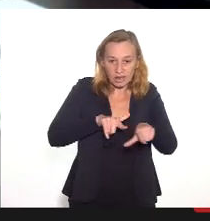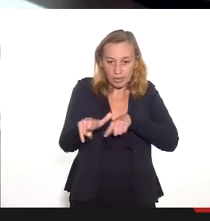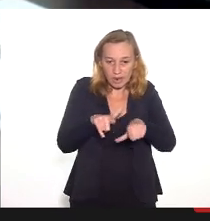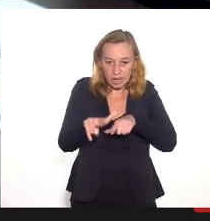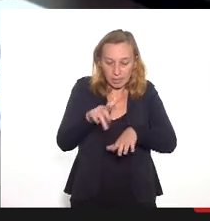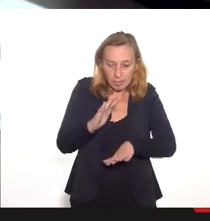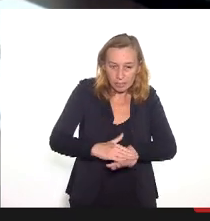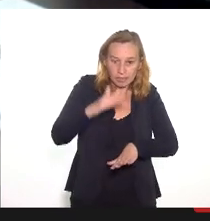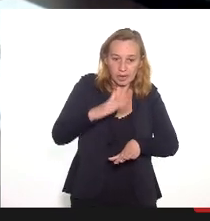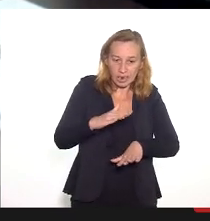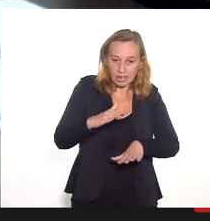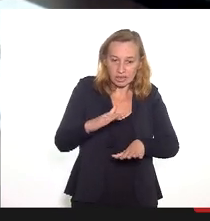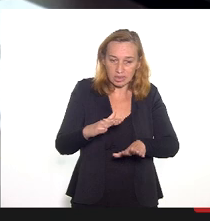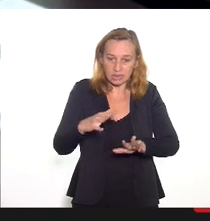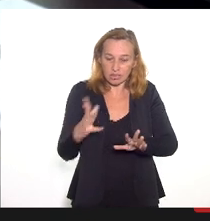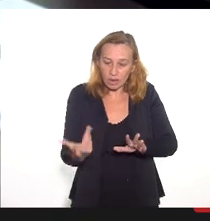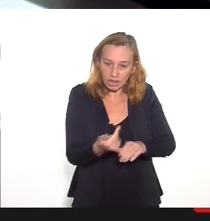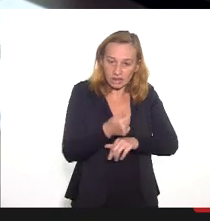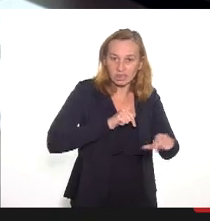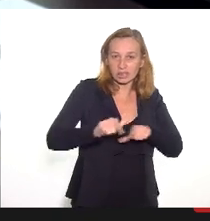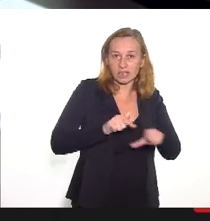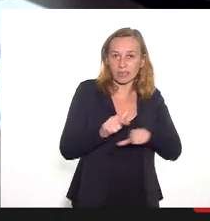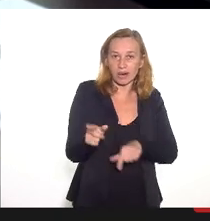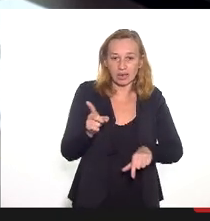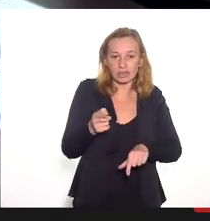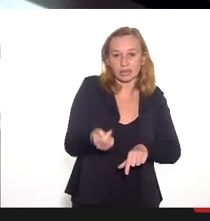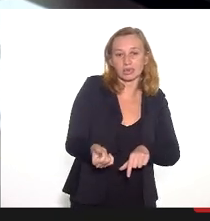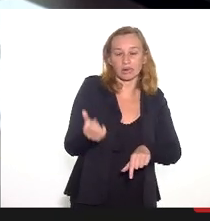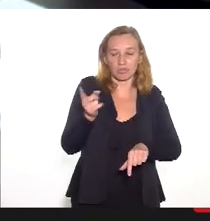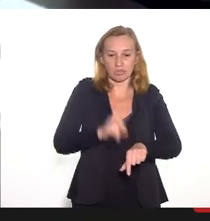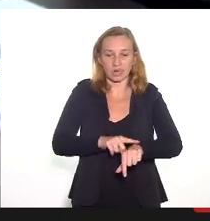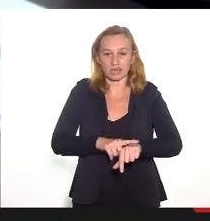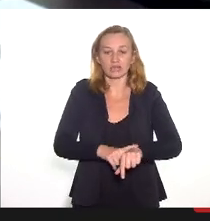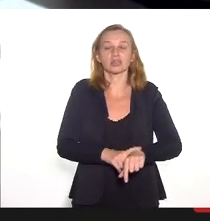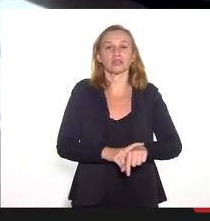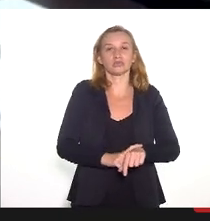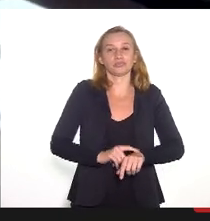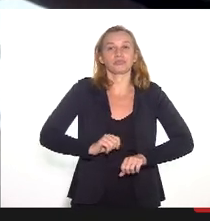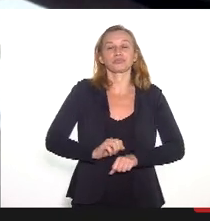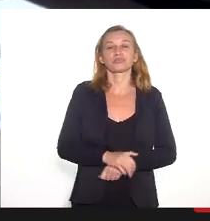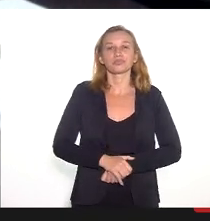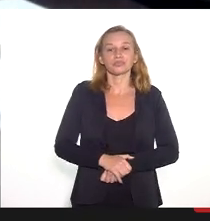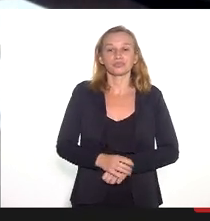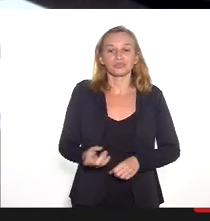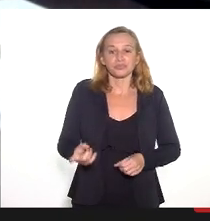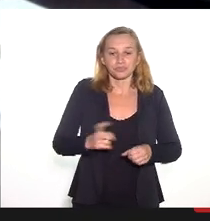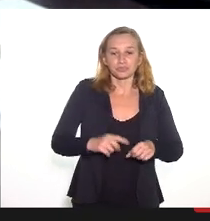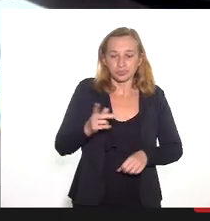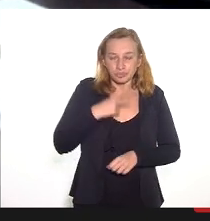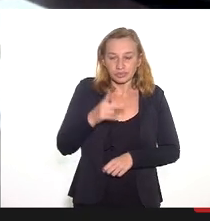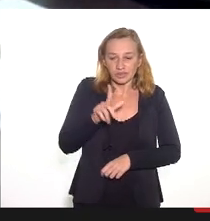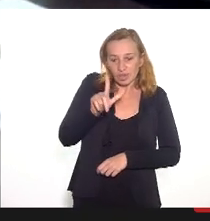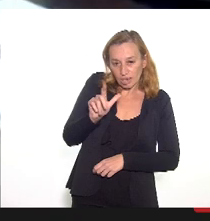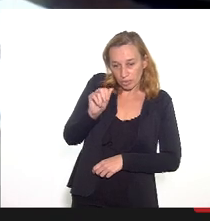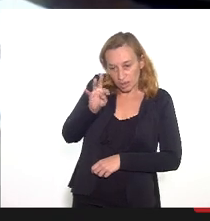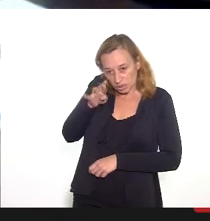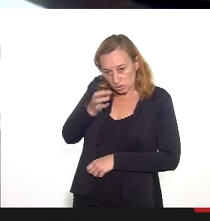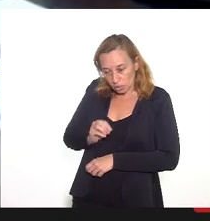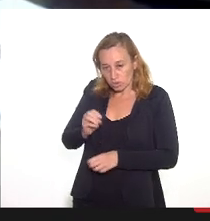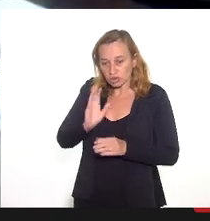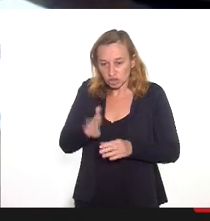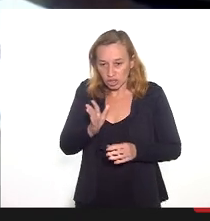mais por período de tempo na sua capacidade plena. Volto a dizer, o ambulatório já está funcionando,